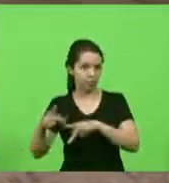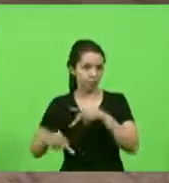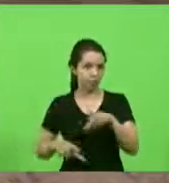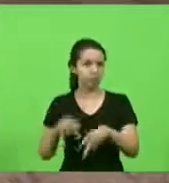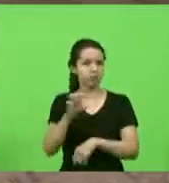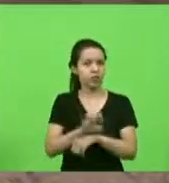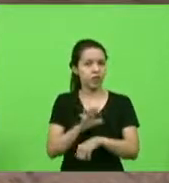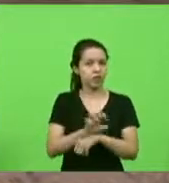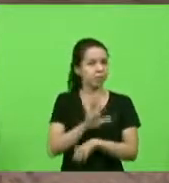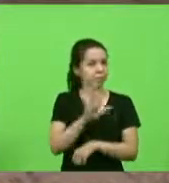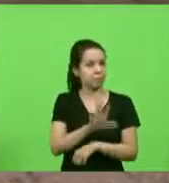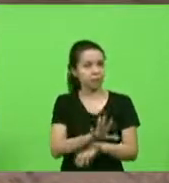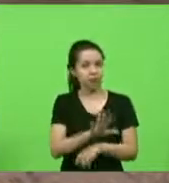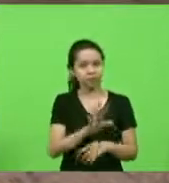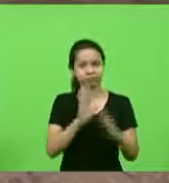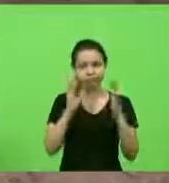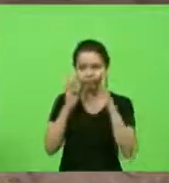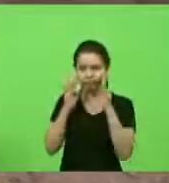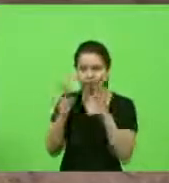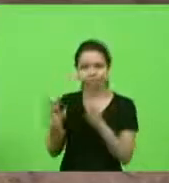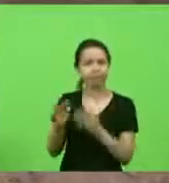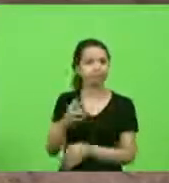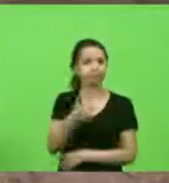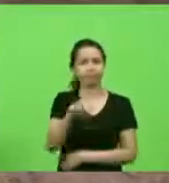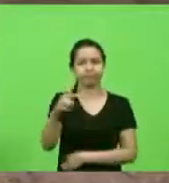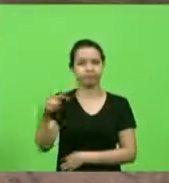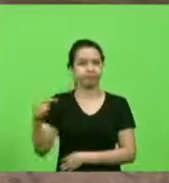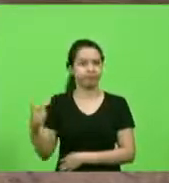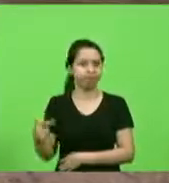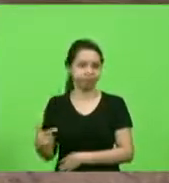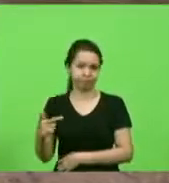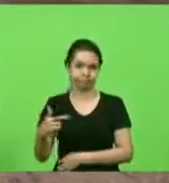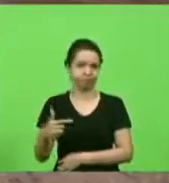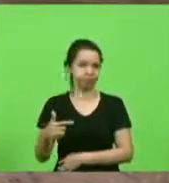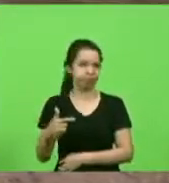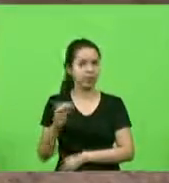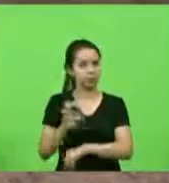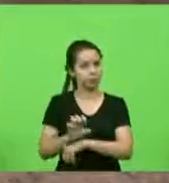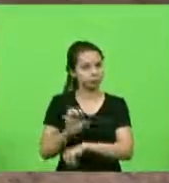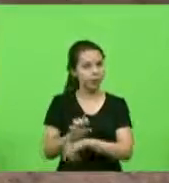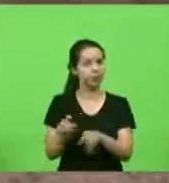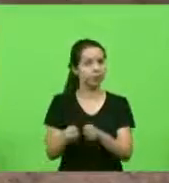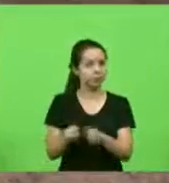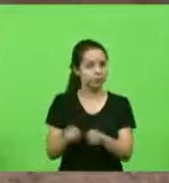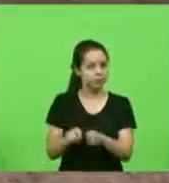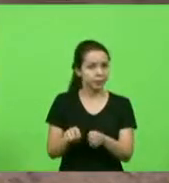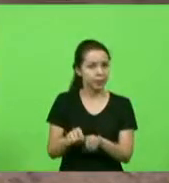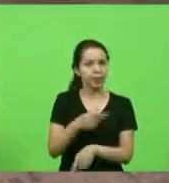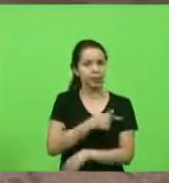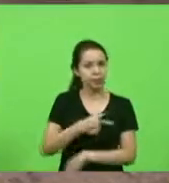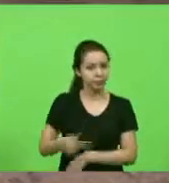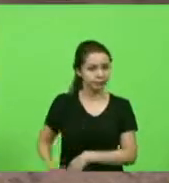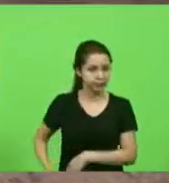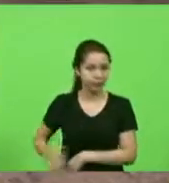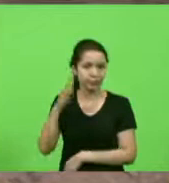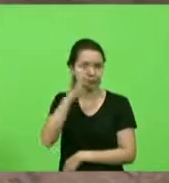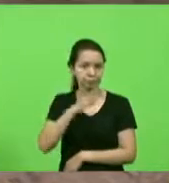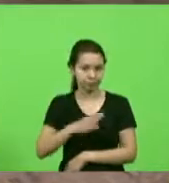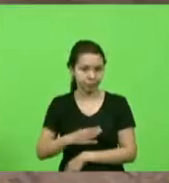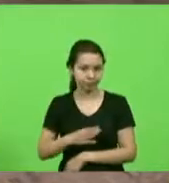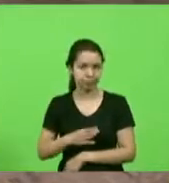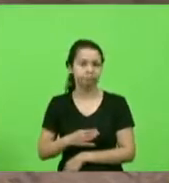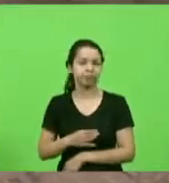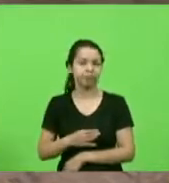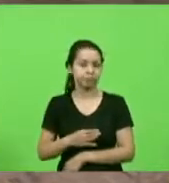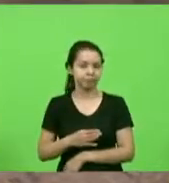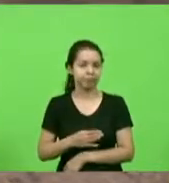assim até hoje, tanto a nível federal quanto a nível estadual. Então, seja bem-vindo, conte conosco.